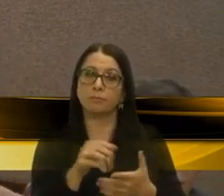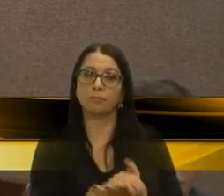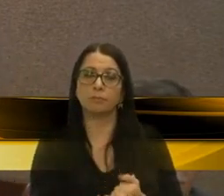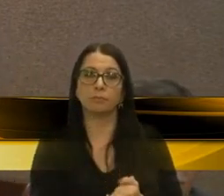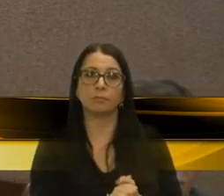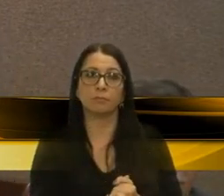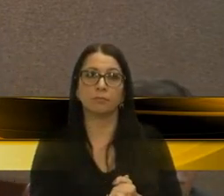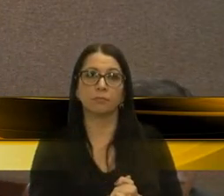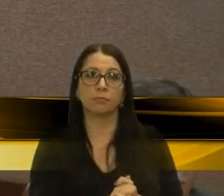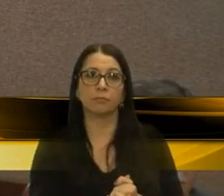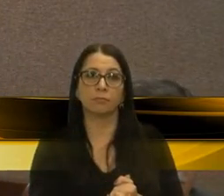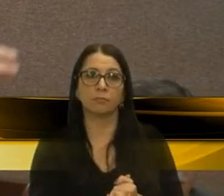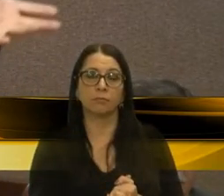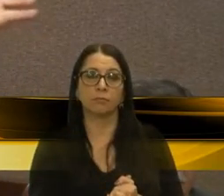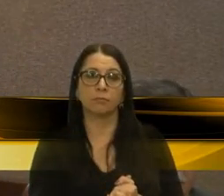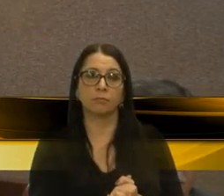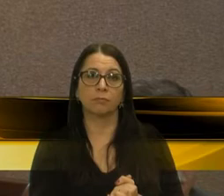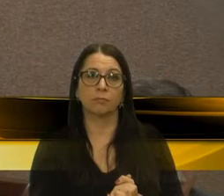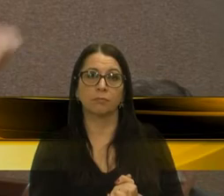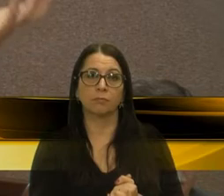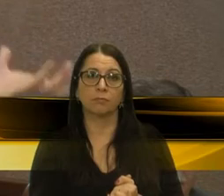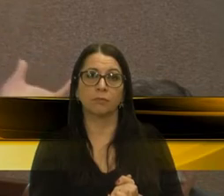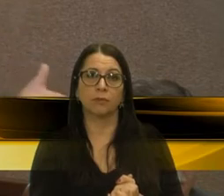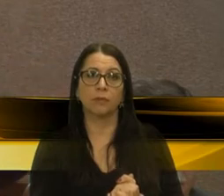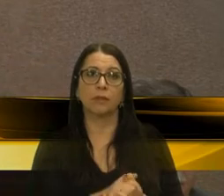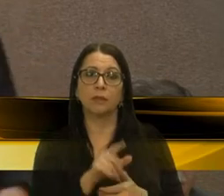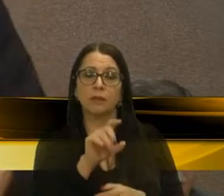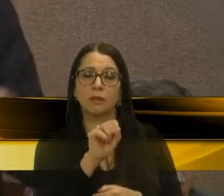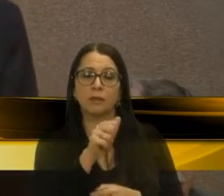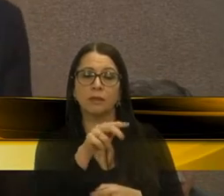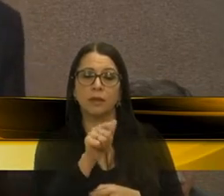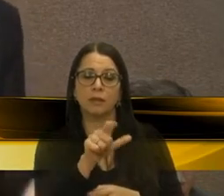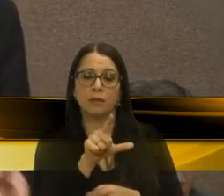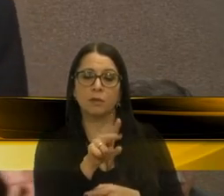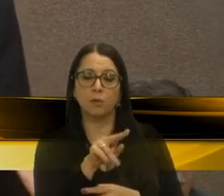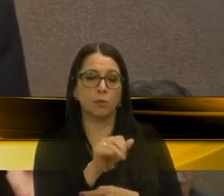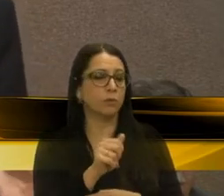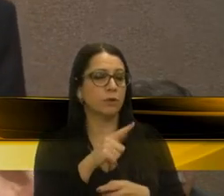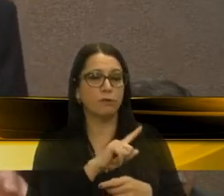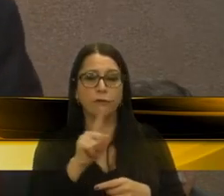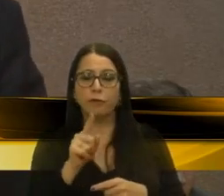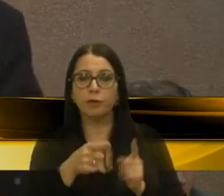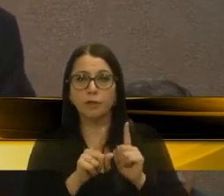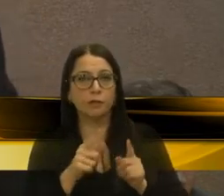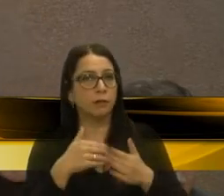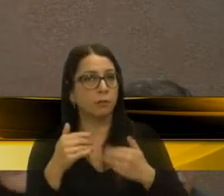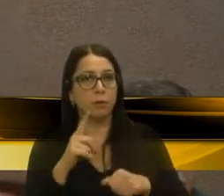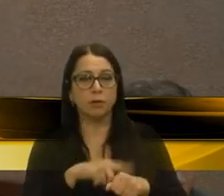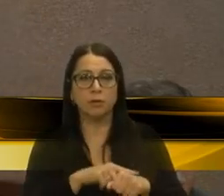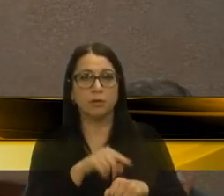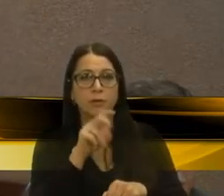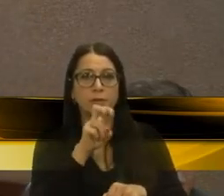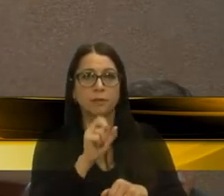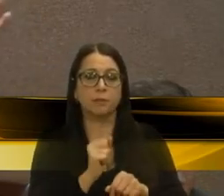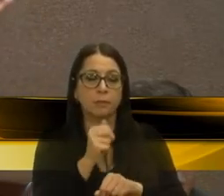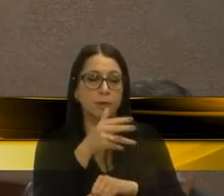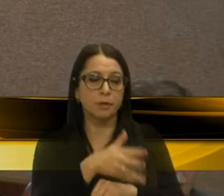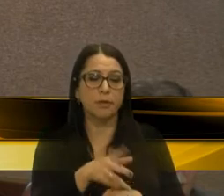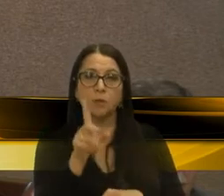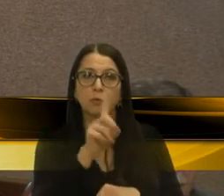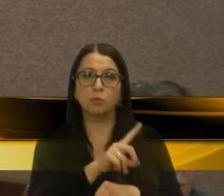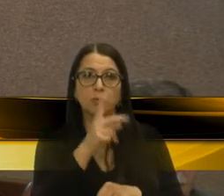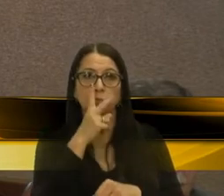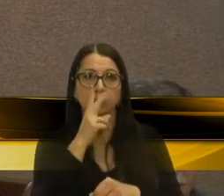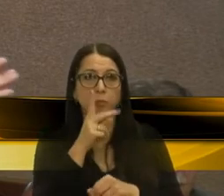a gente saiu de Santa Luz, foi lá cedinho, não importa a hora, a sempre diz aqui, era cinco horas da manhã, um dia que nem